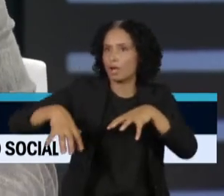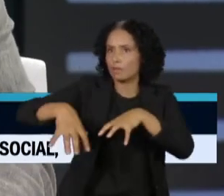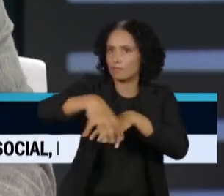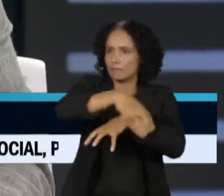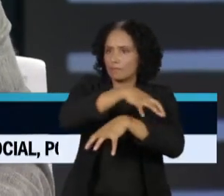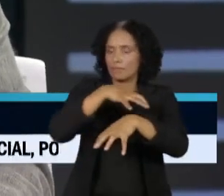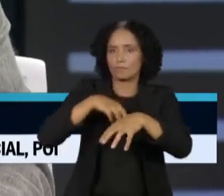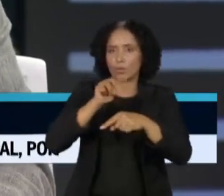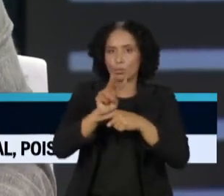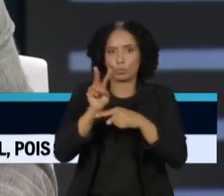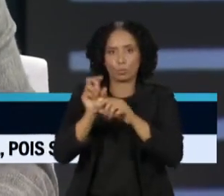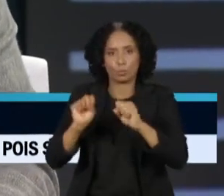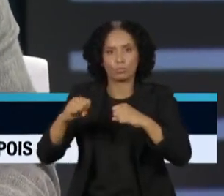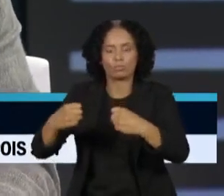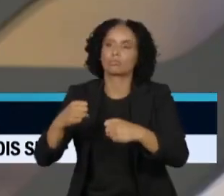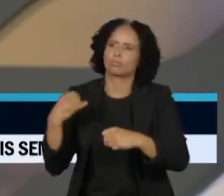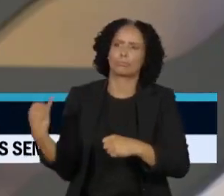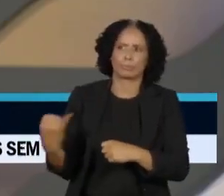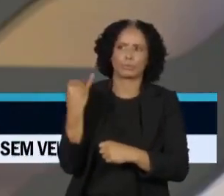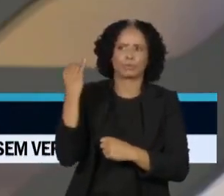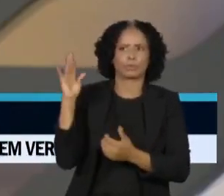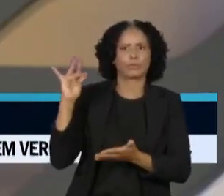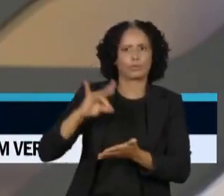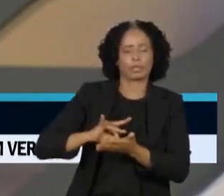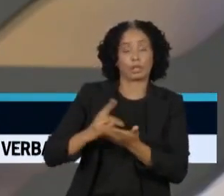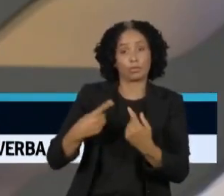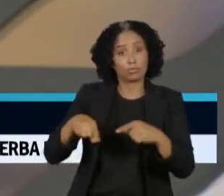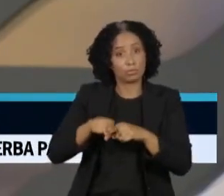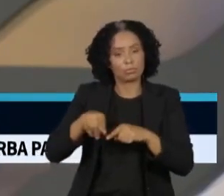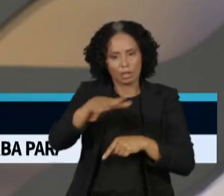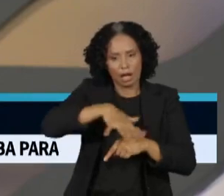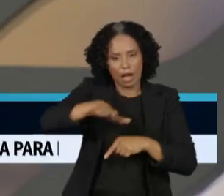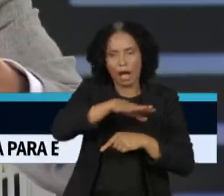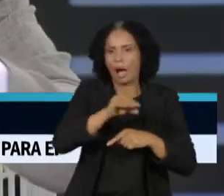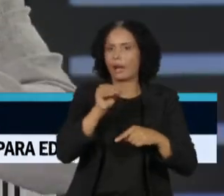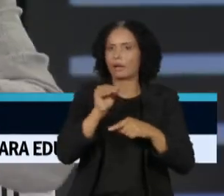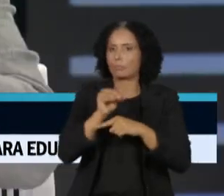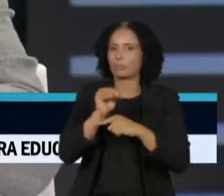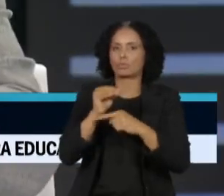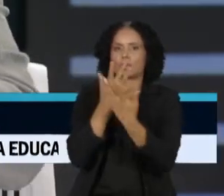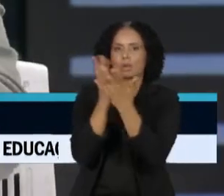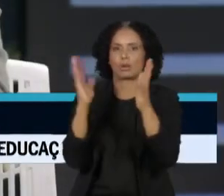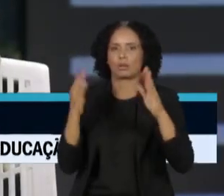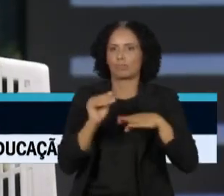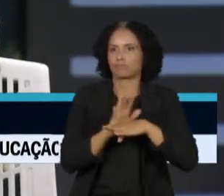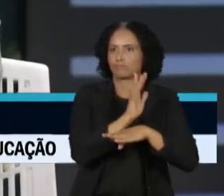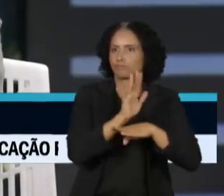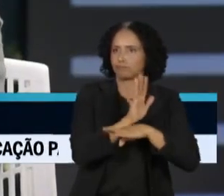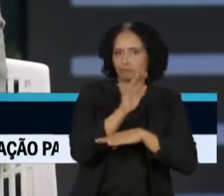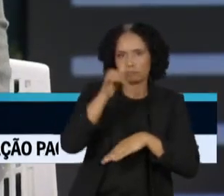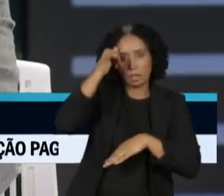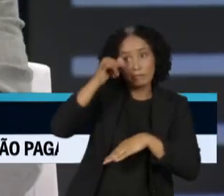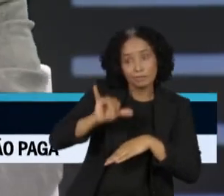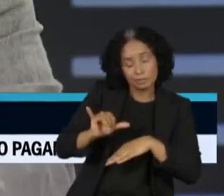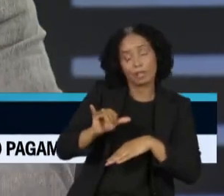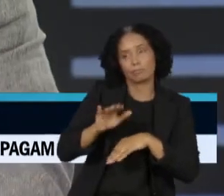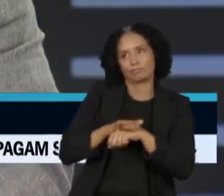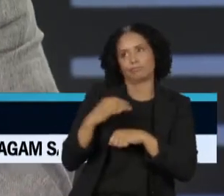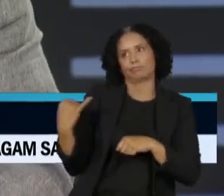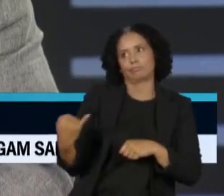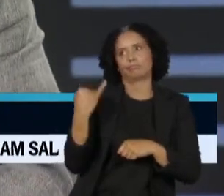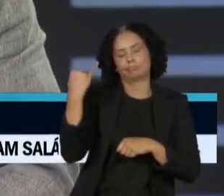importante o mercado de crédito de carbono, para que vários agentes econômicos vejam uma oportunidade